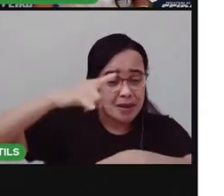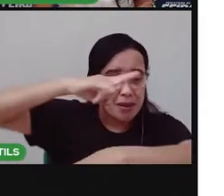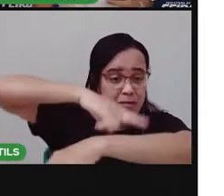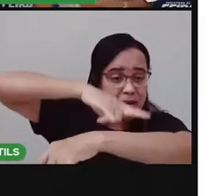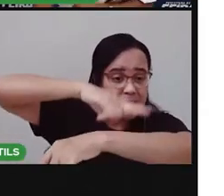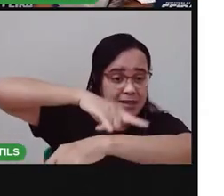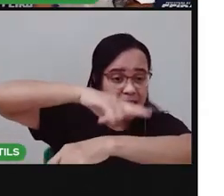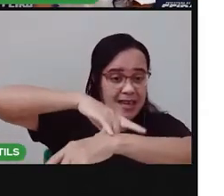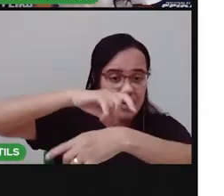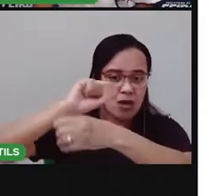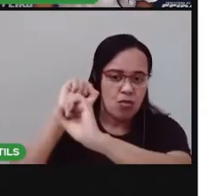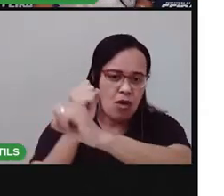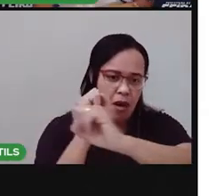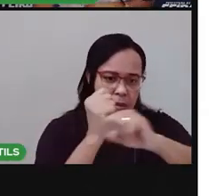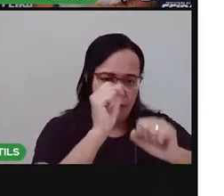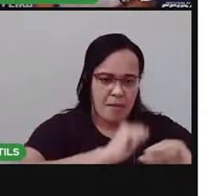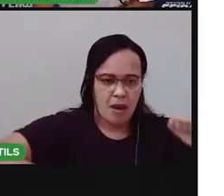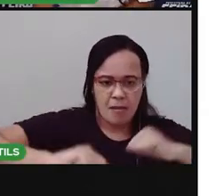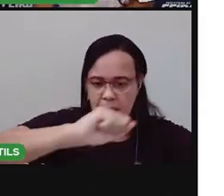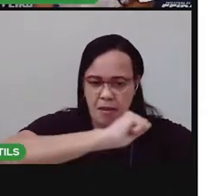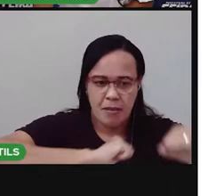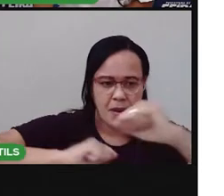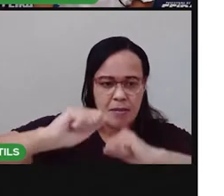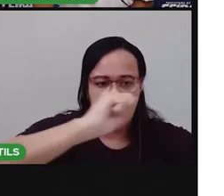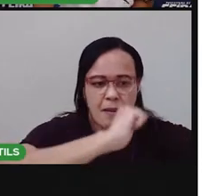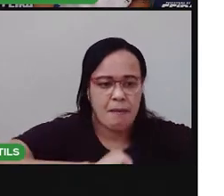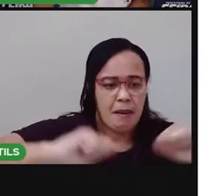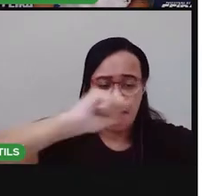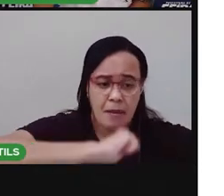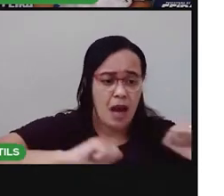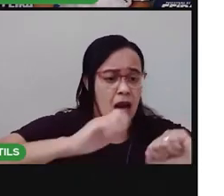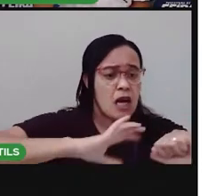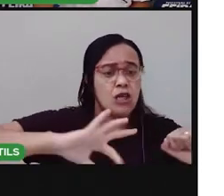fica ali ó na parte da pia do vaso sanitário